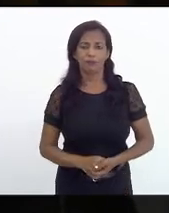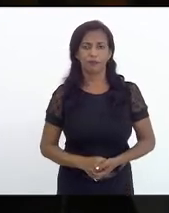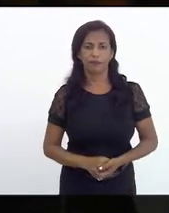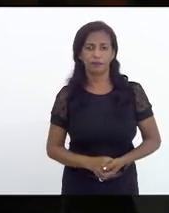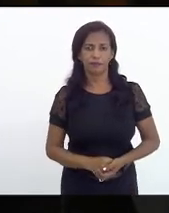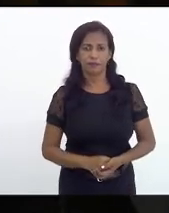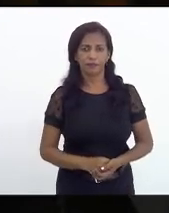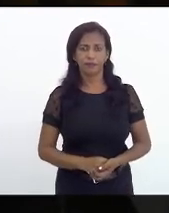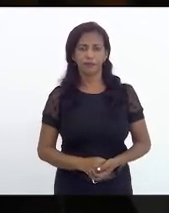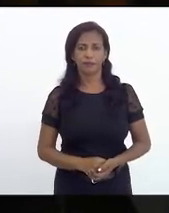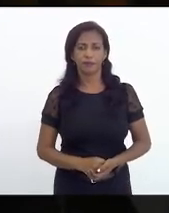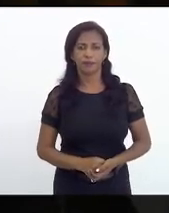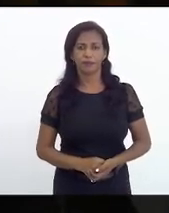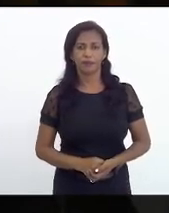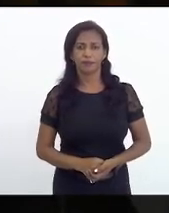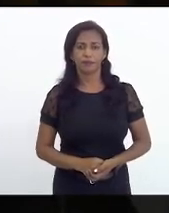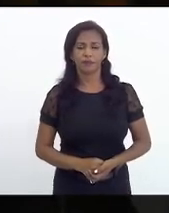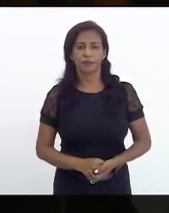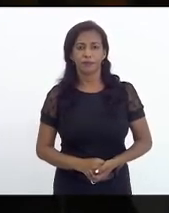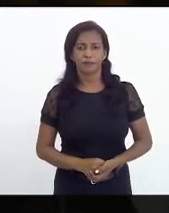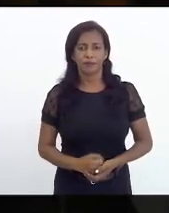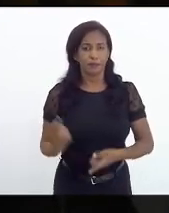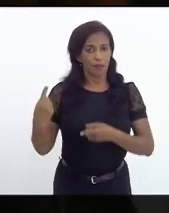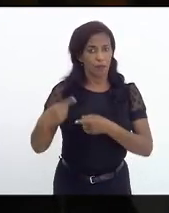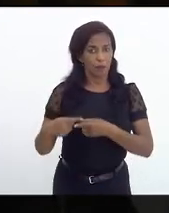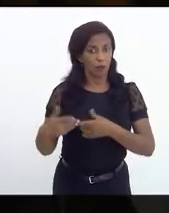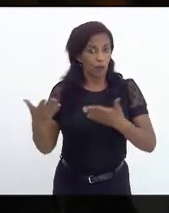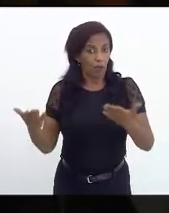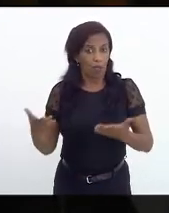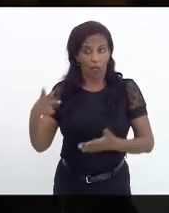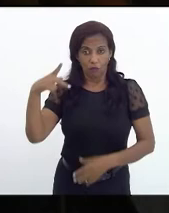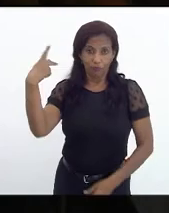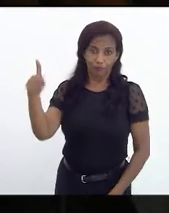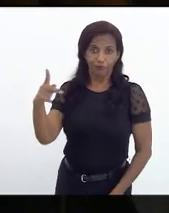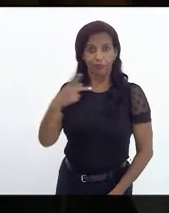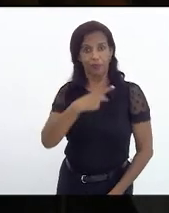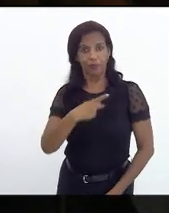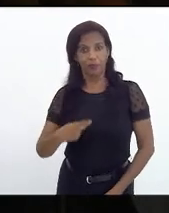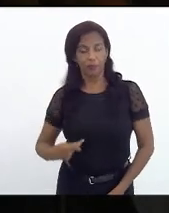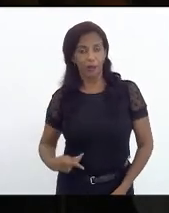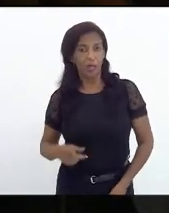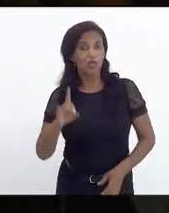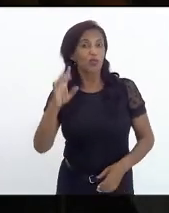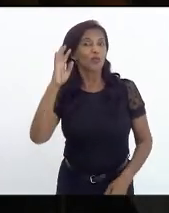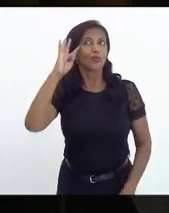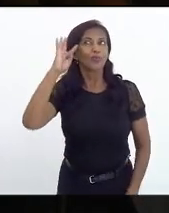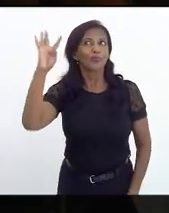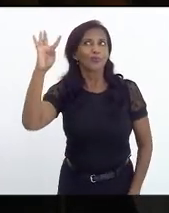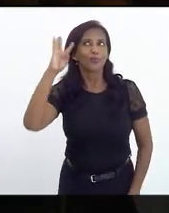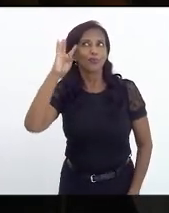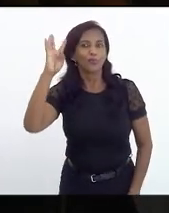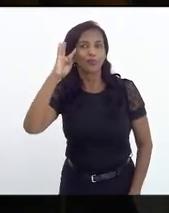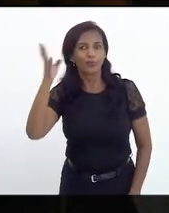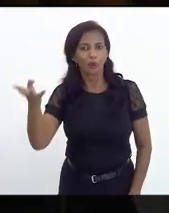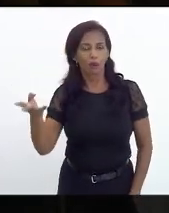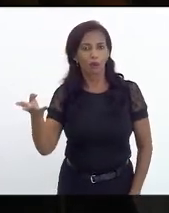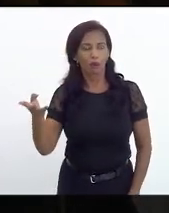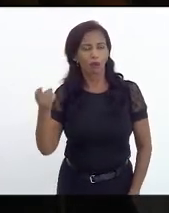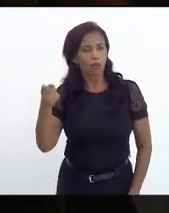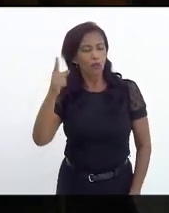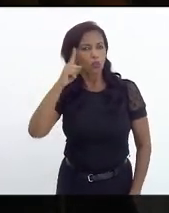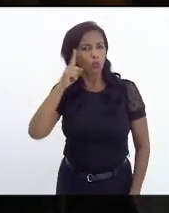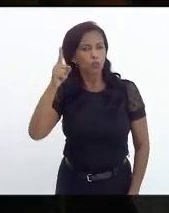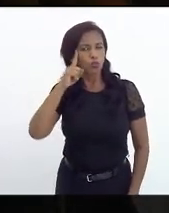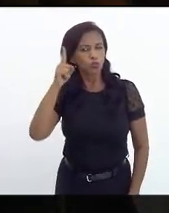por botijão de gás, porque a senhora Petrobras sonha e faz todos